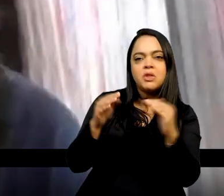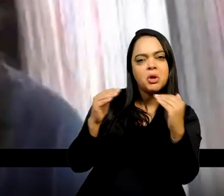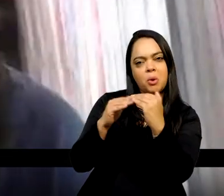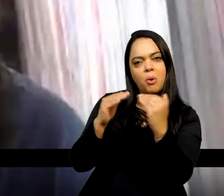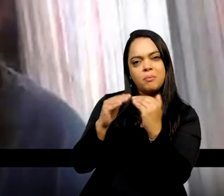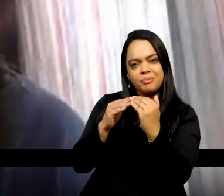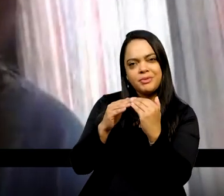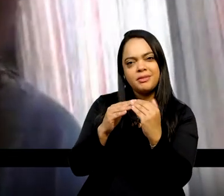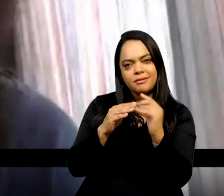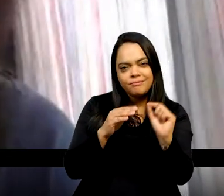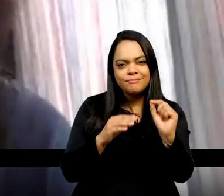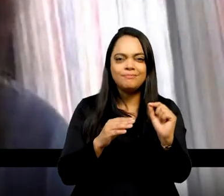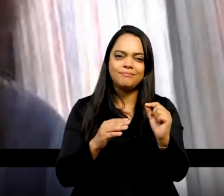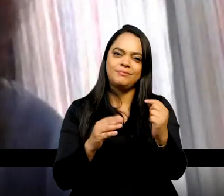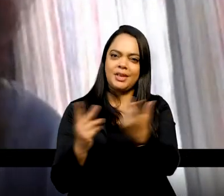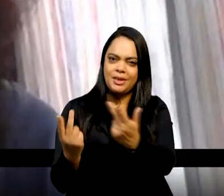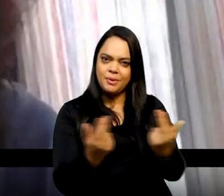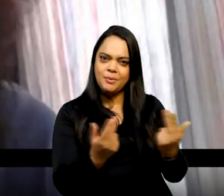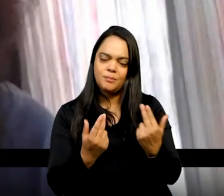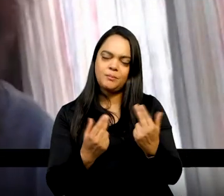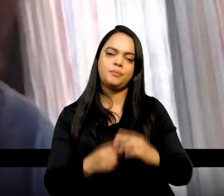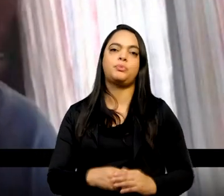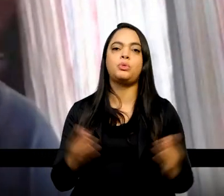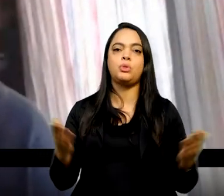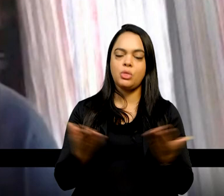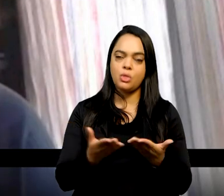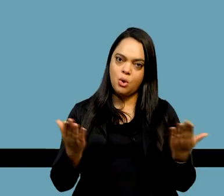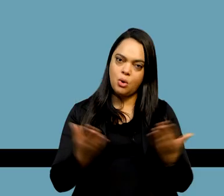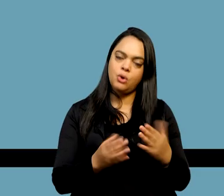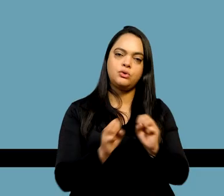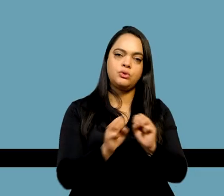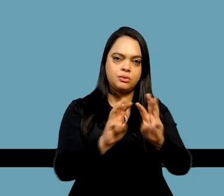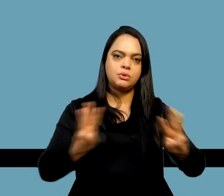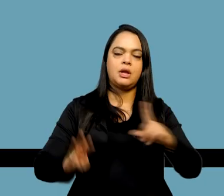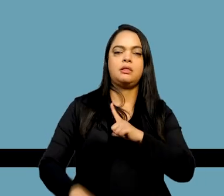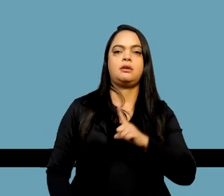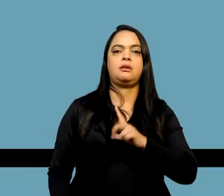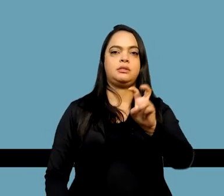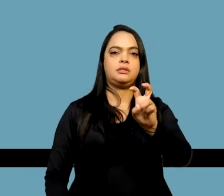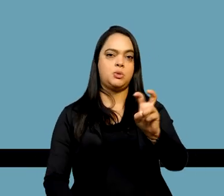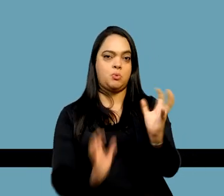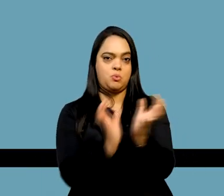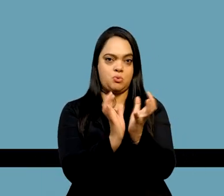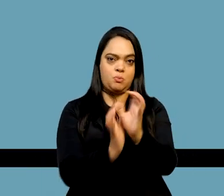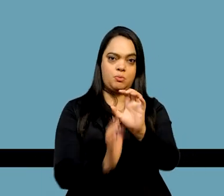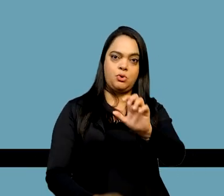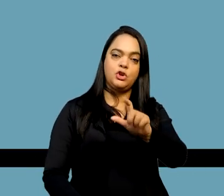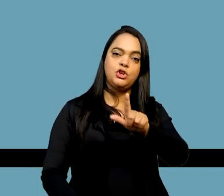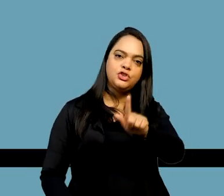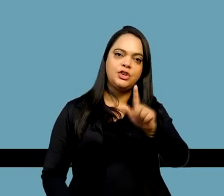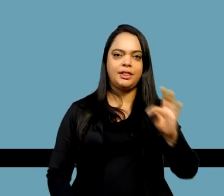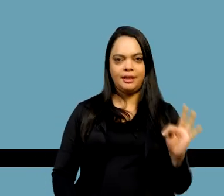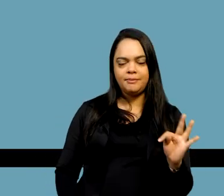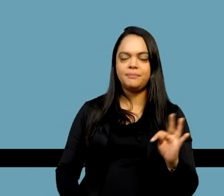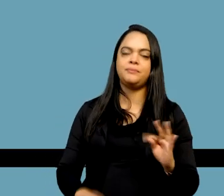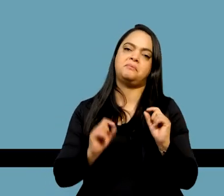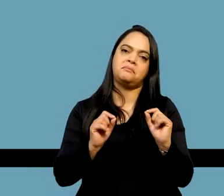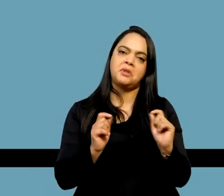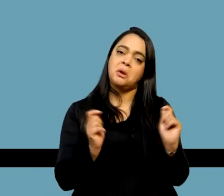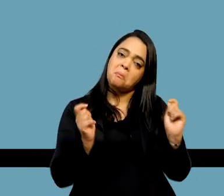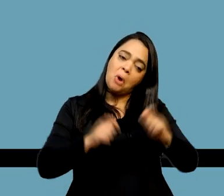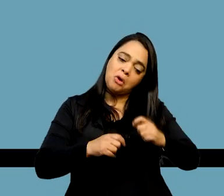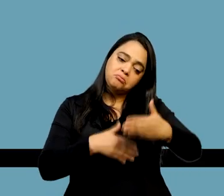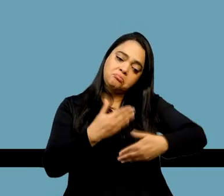Hoje, né, o Portal está constituído de cinco GTs que podem ser modificados, né, ao longo da